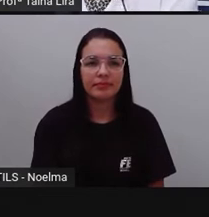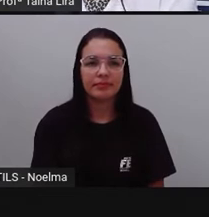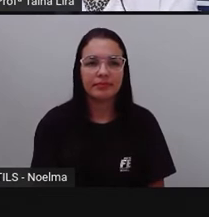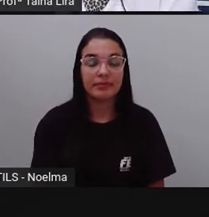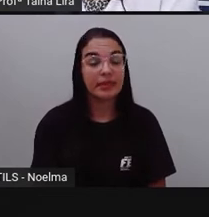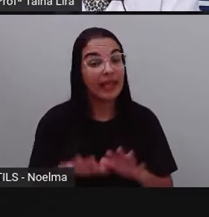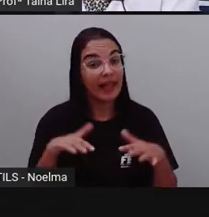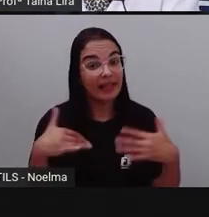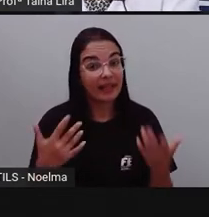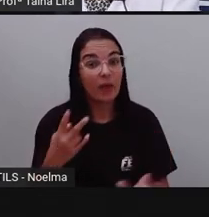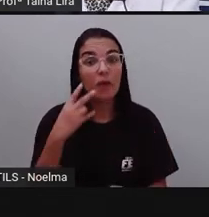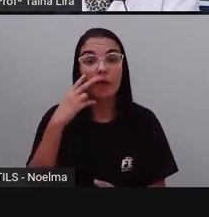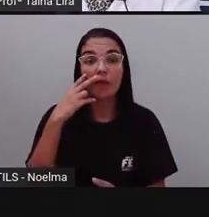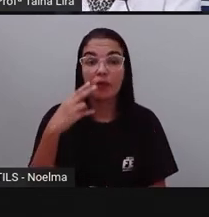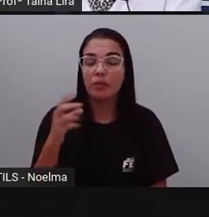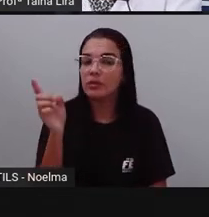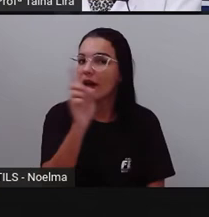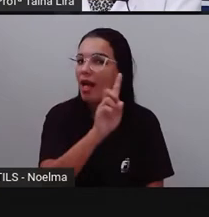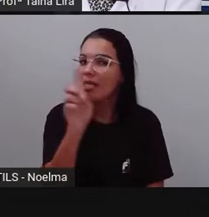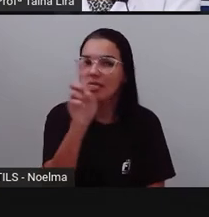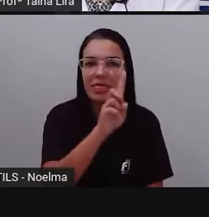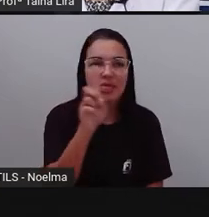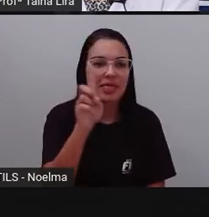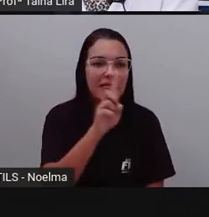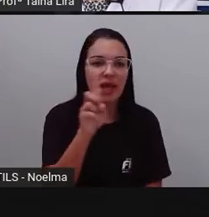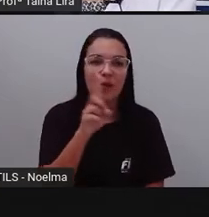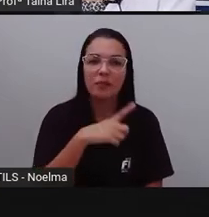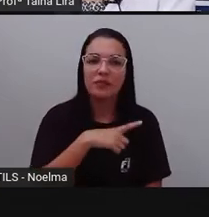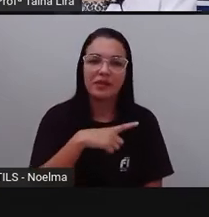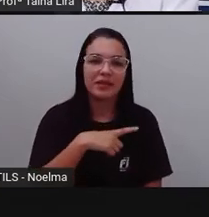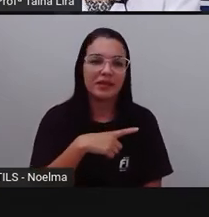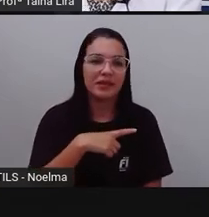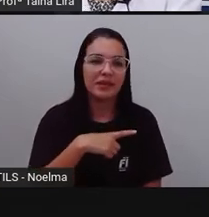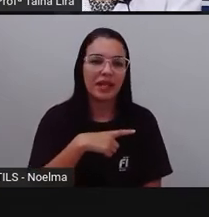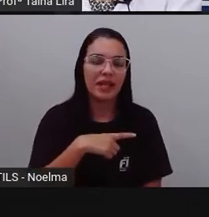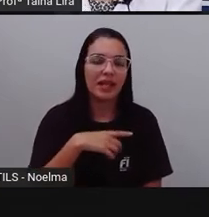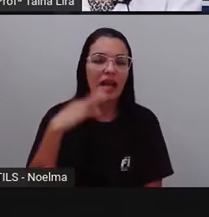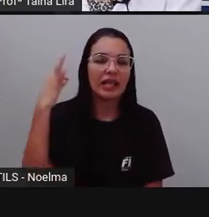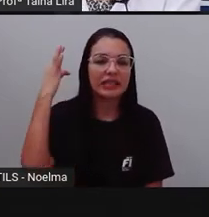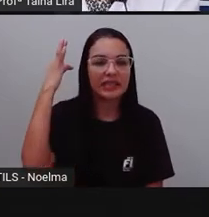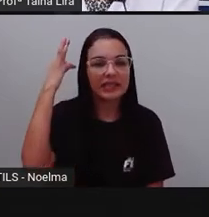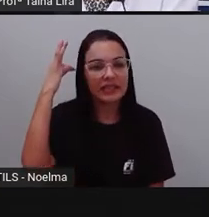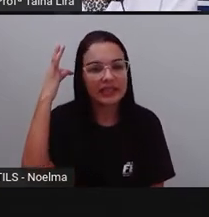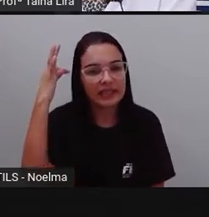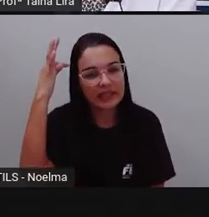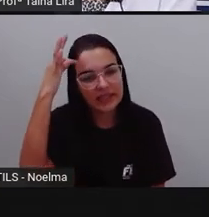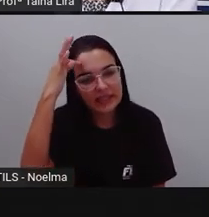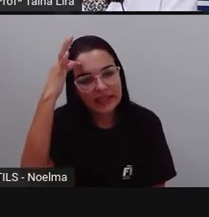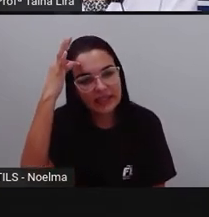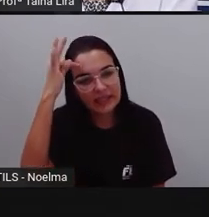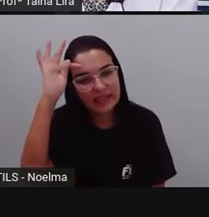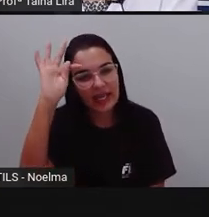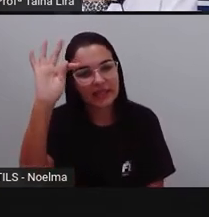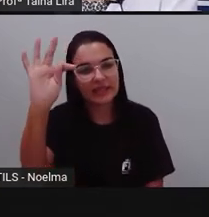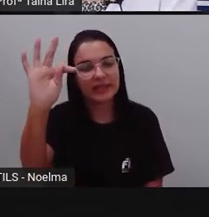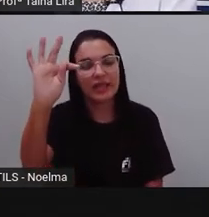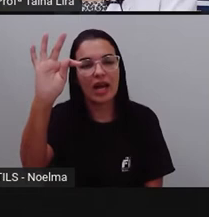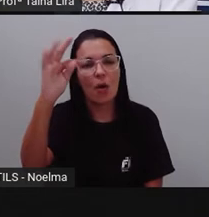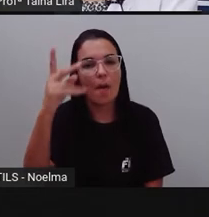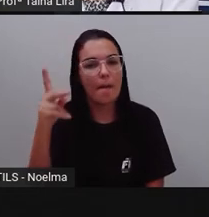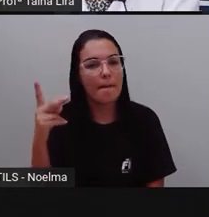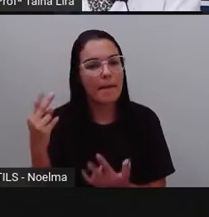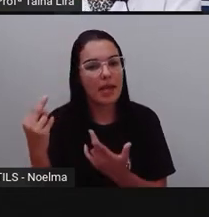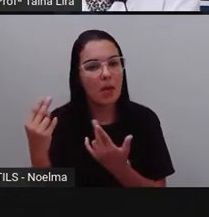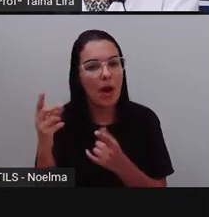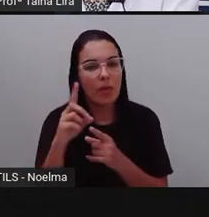Então, nós vimos, né, que cada lugar aí vai ter a sua tradição, cada lugar vai ter o seu modo,